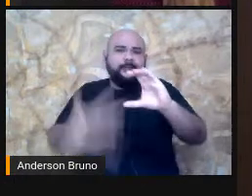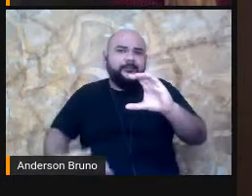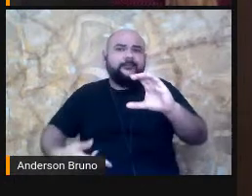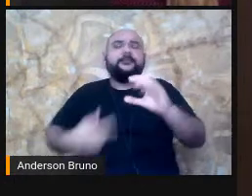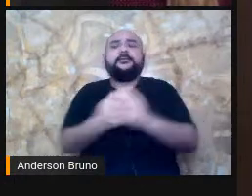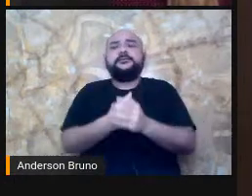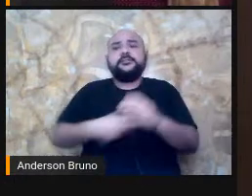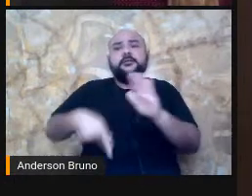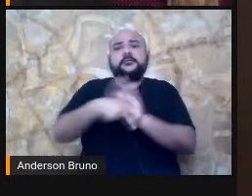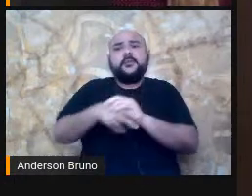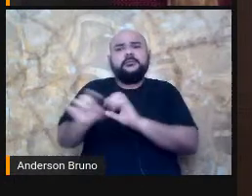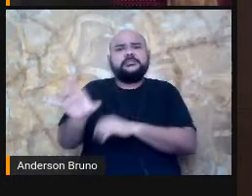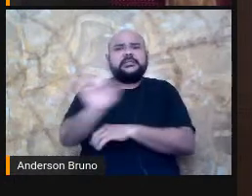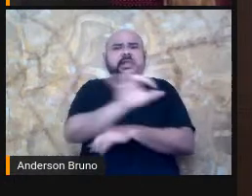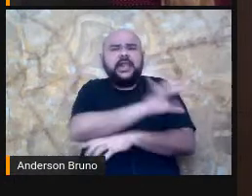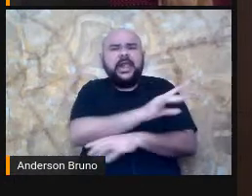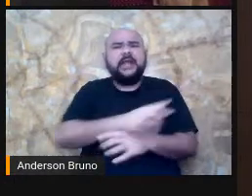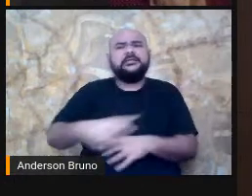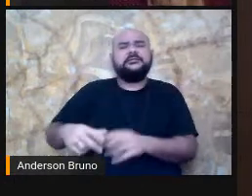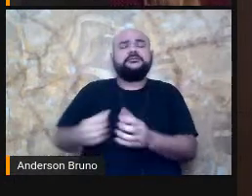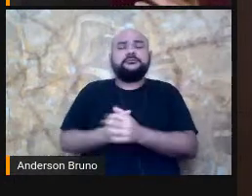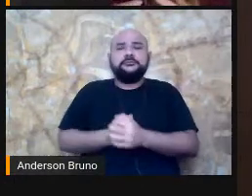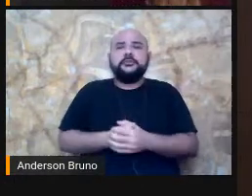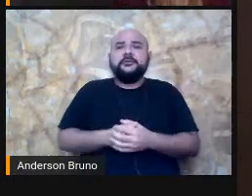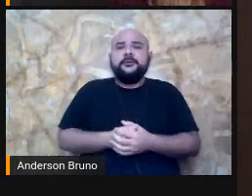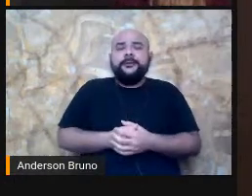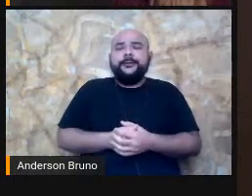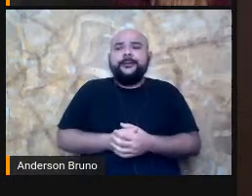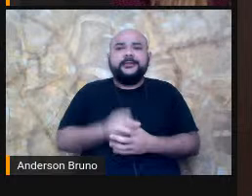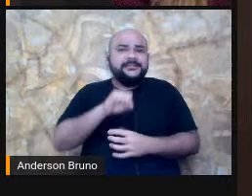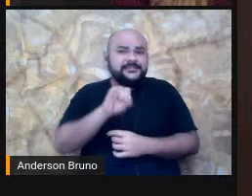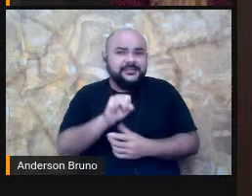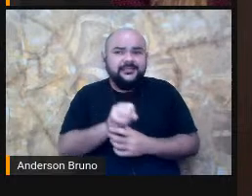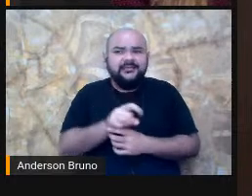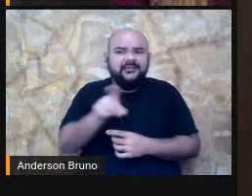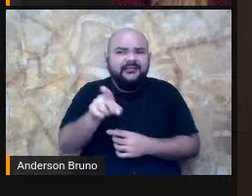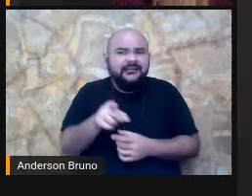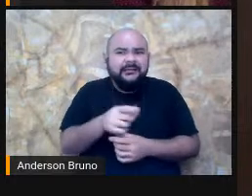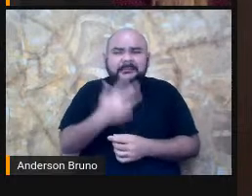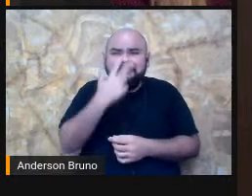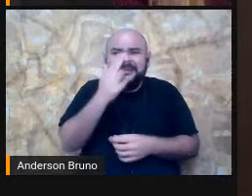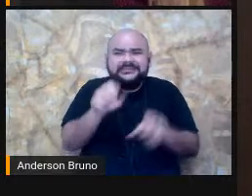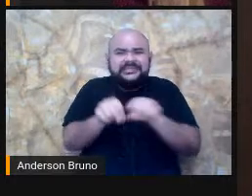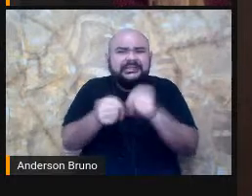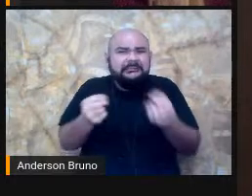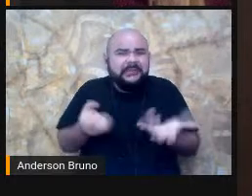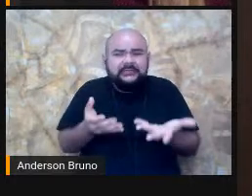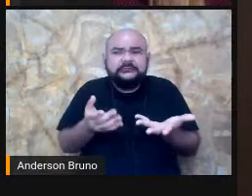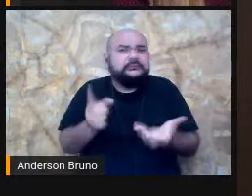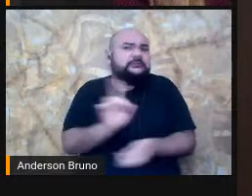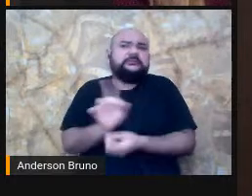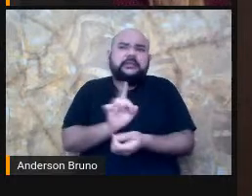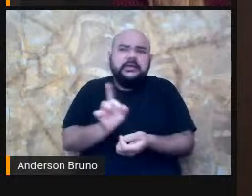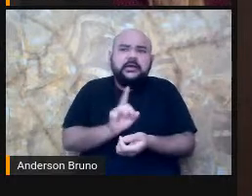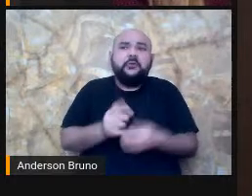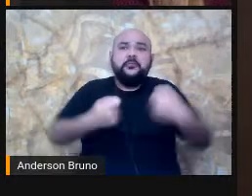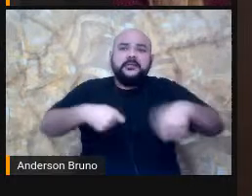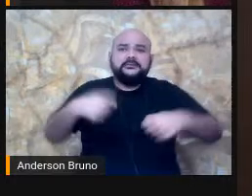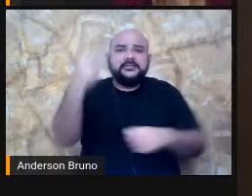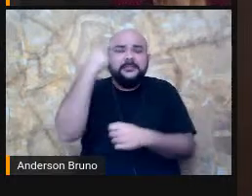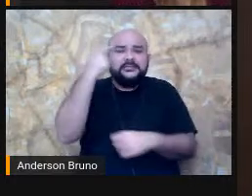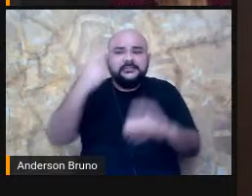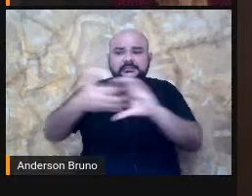individuais das pessoas, como se elas tivessem um defeito em si, e não nas condições sociais,